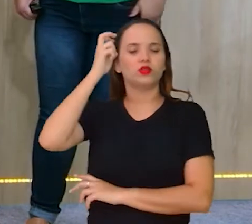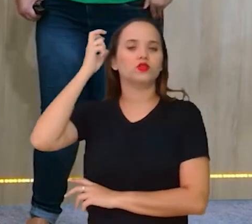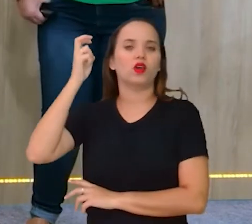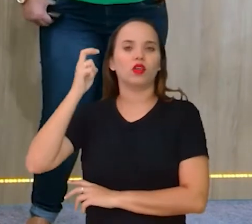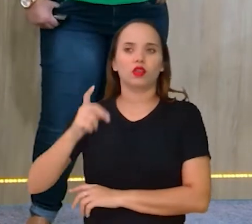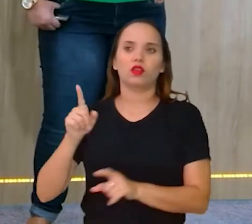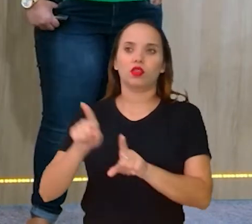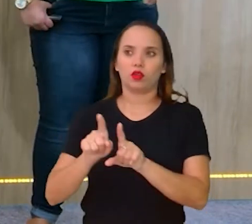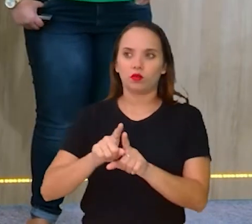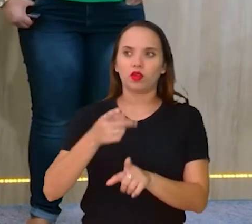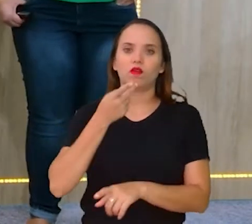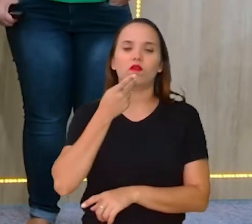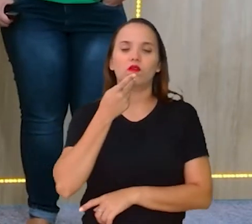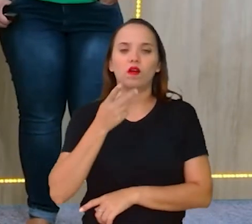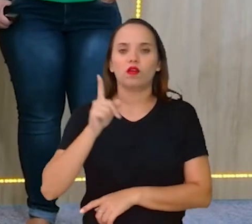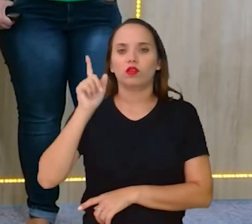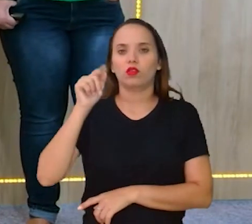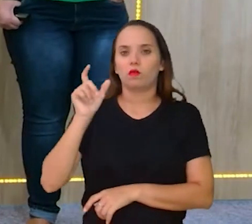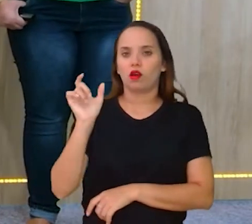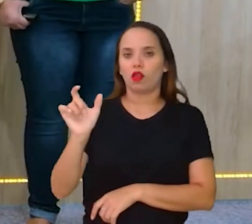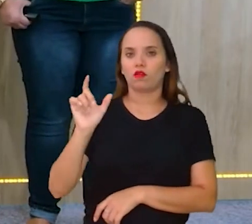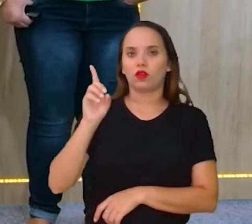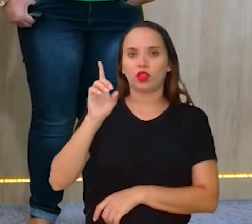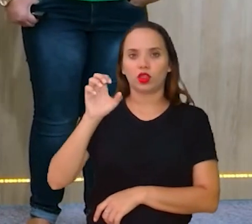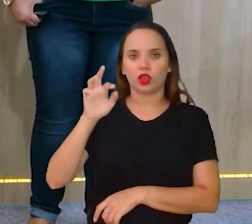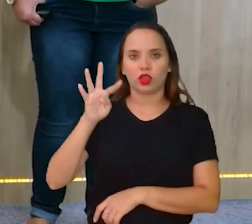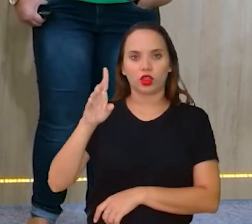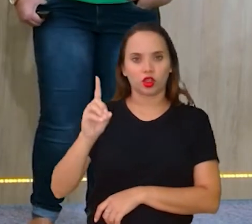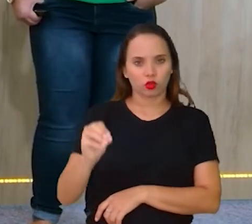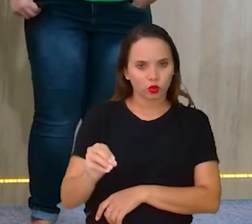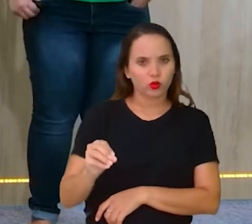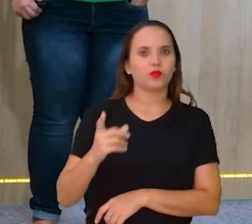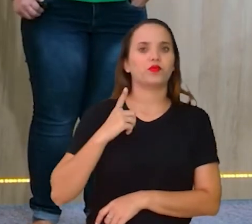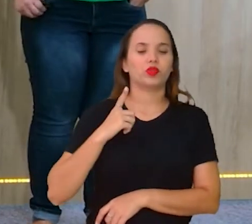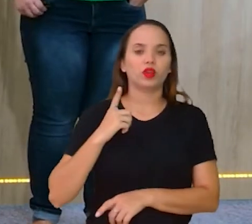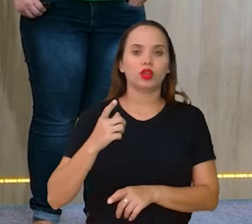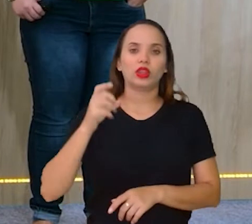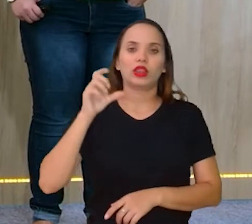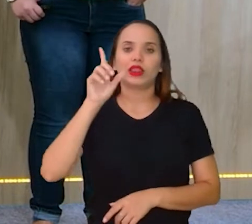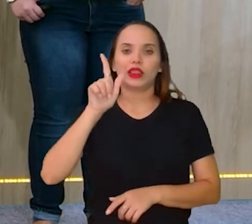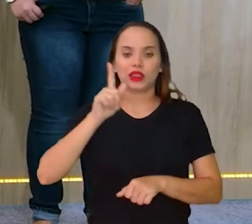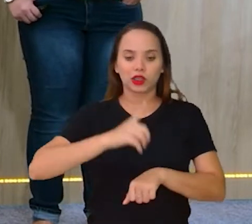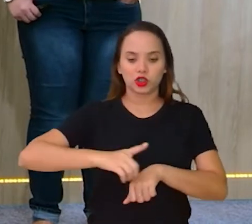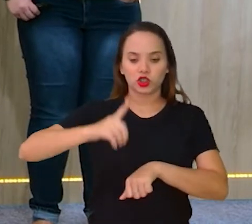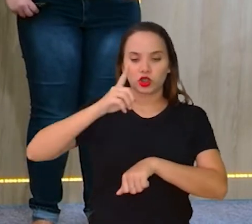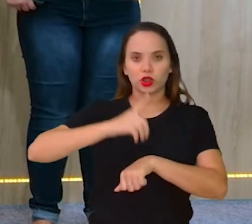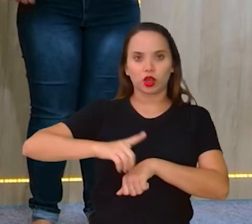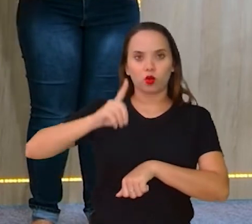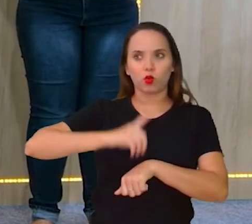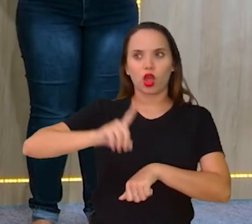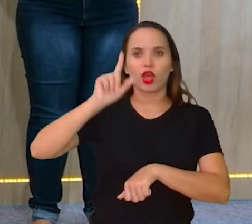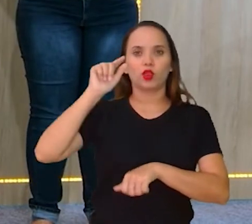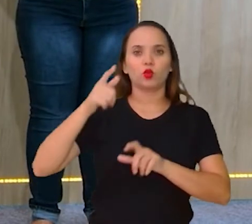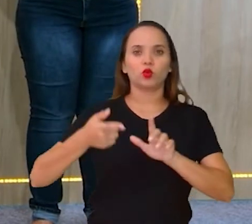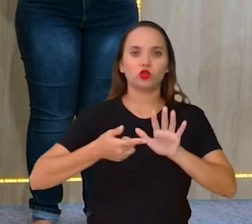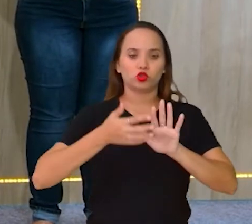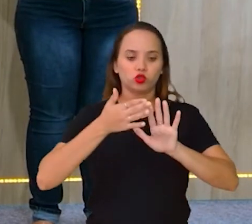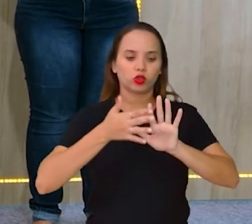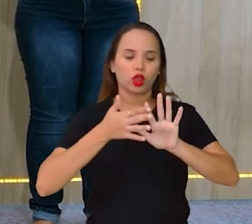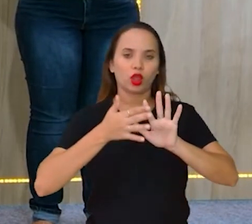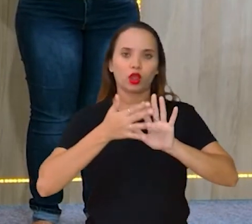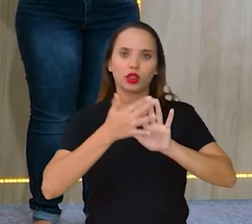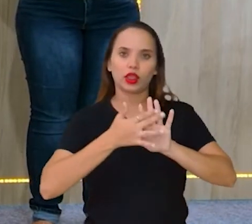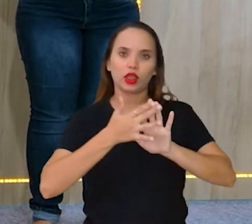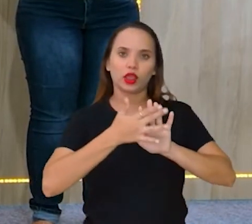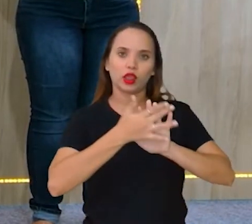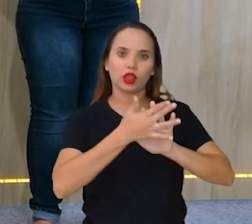Exatamente, a gente mostrou, a palavra digital vem de dígito, ou seja, dos dedos, ou seja,